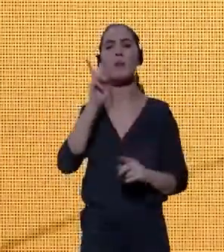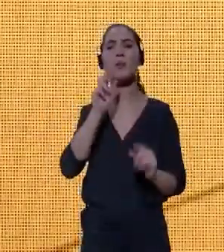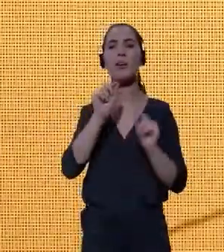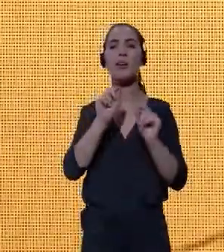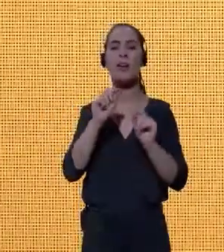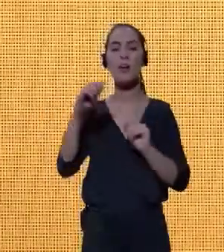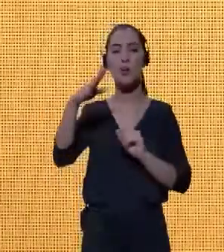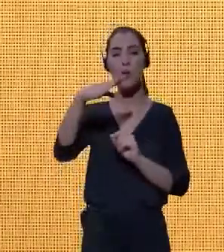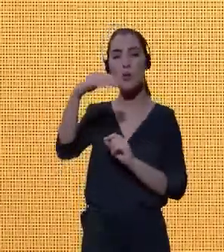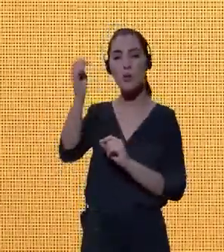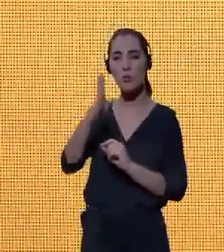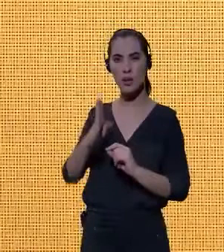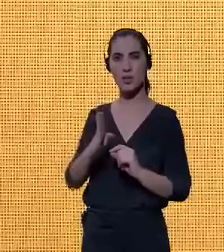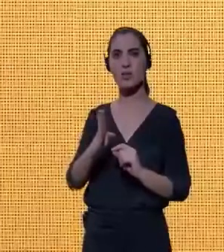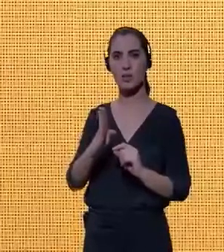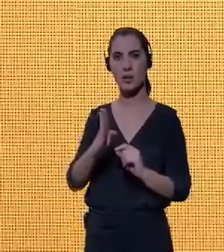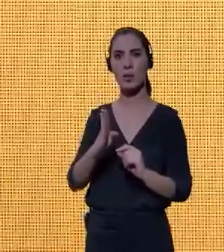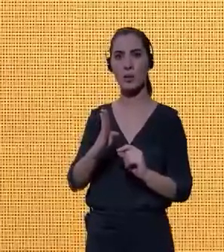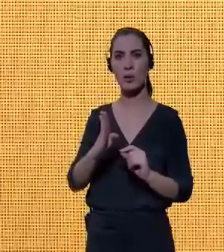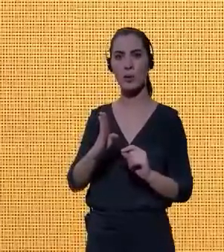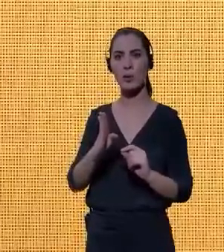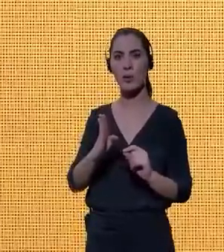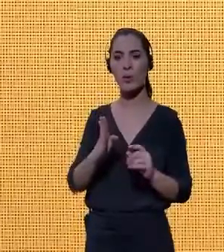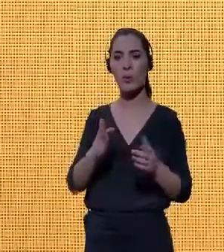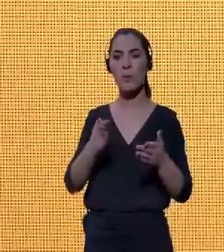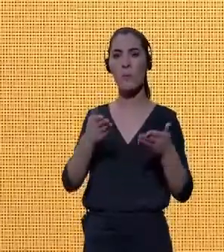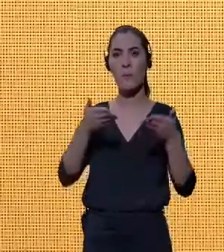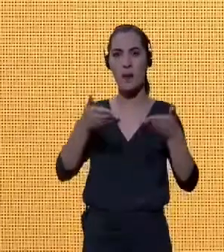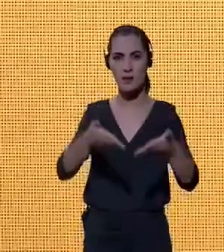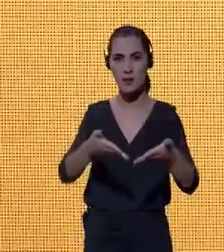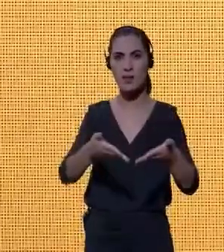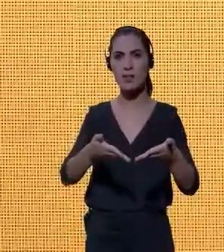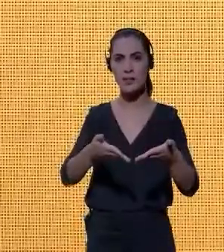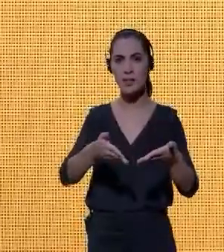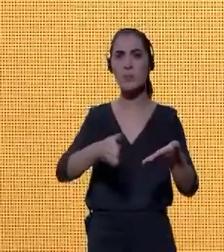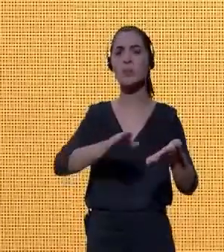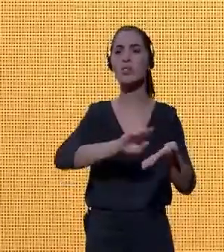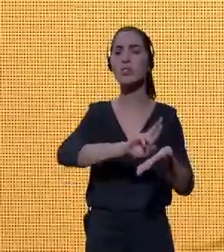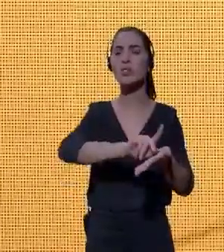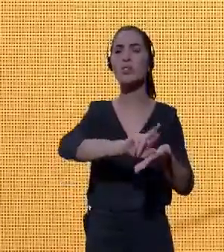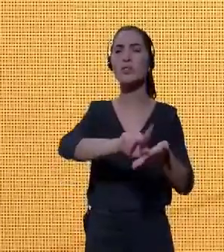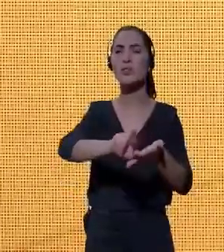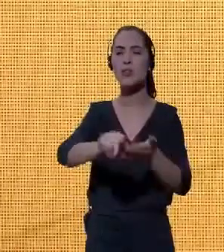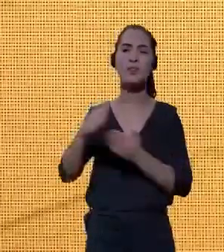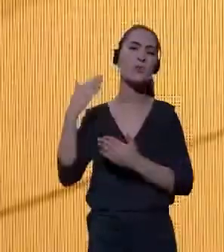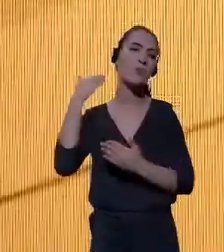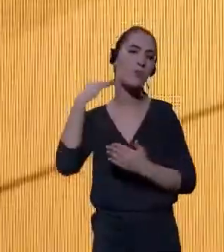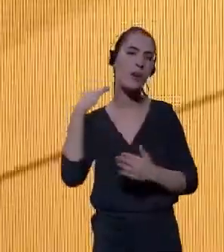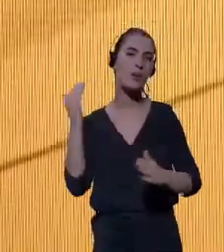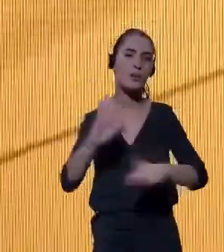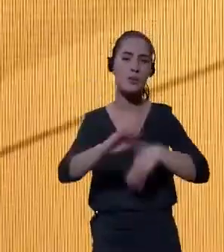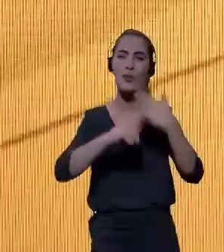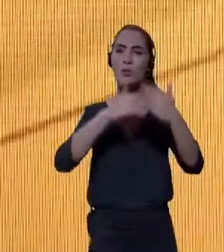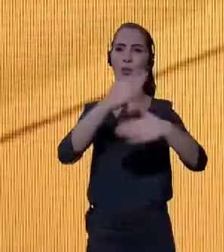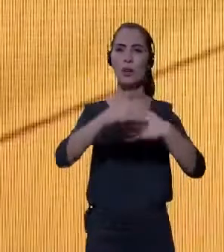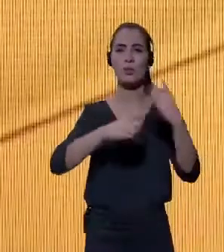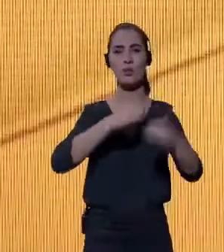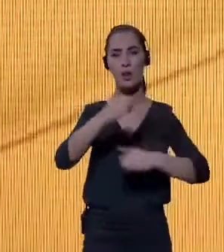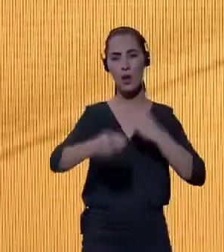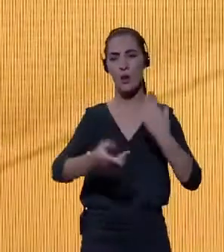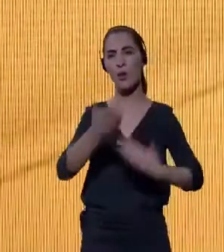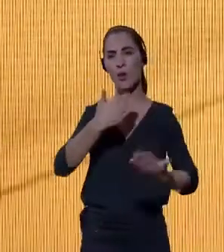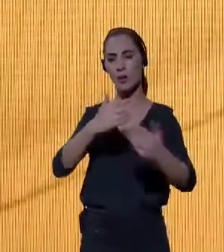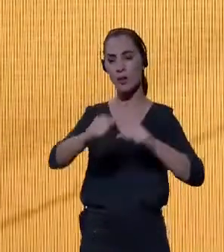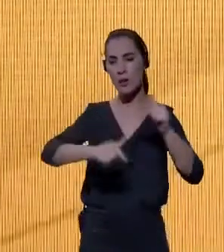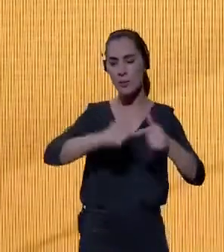o Brasil está equipado, participa ativamente de vários bancos multilaterais de desenvolvimento, dialoga e trabalha em